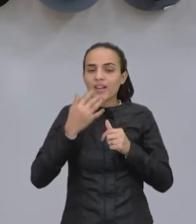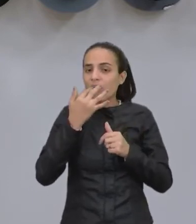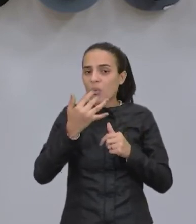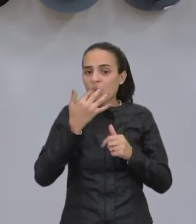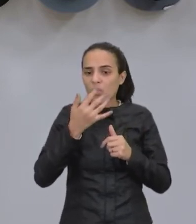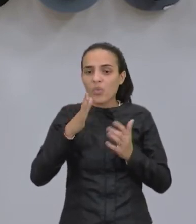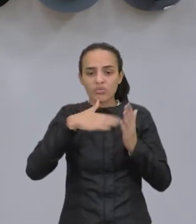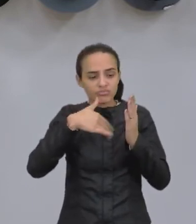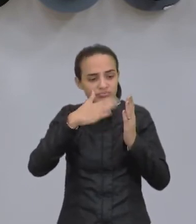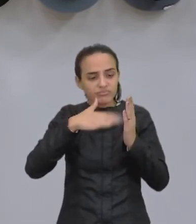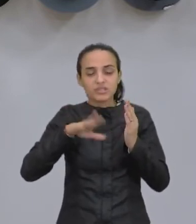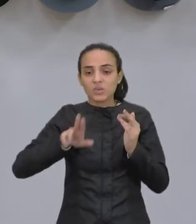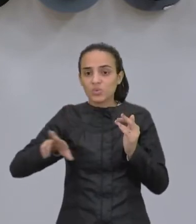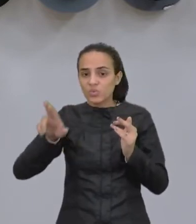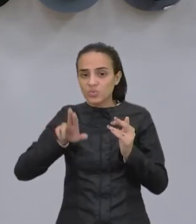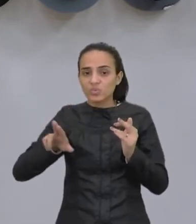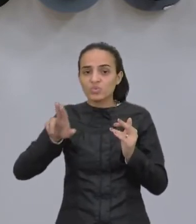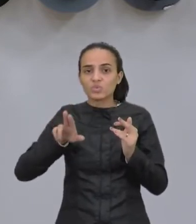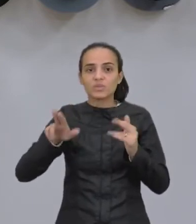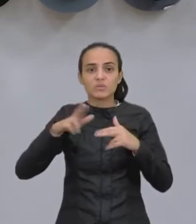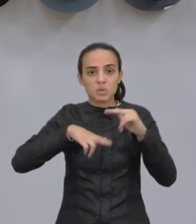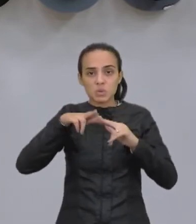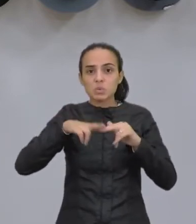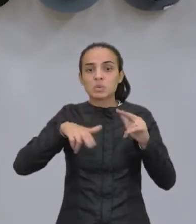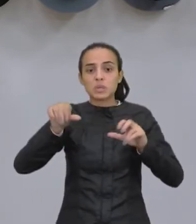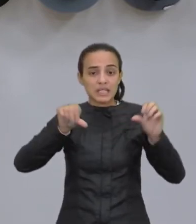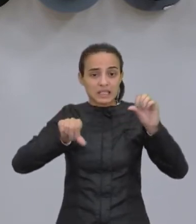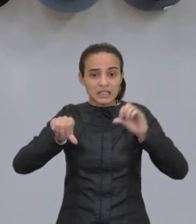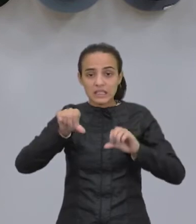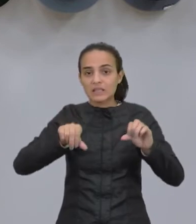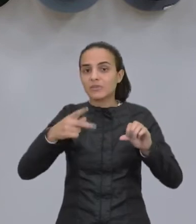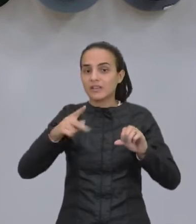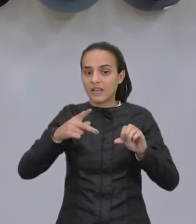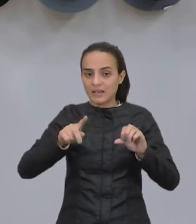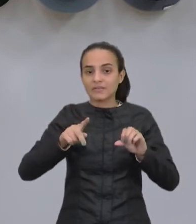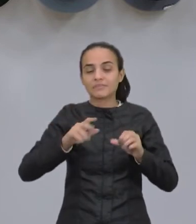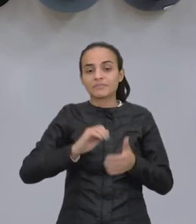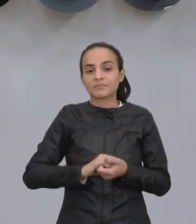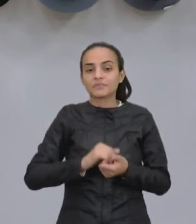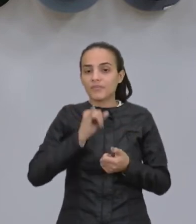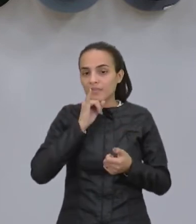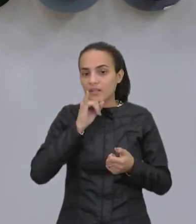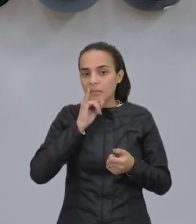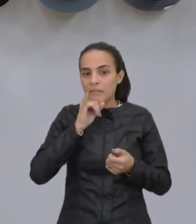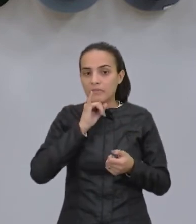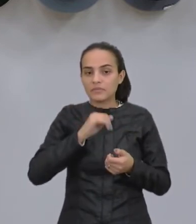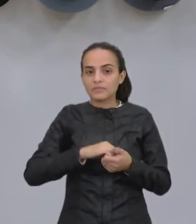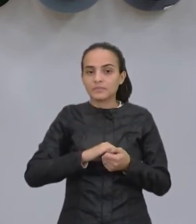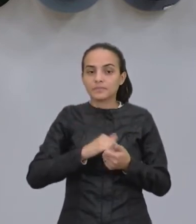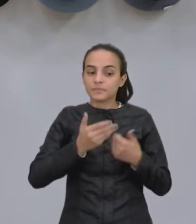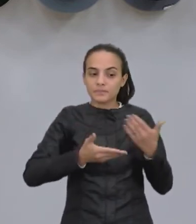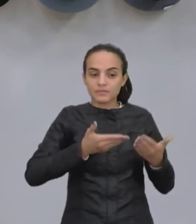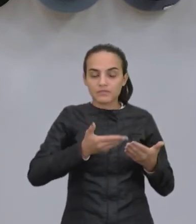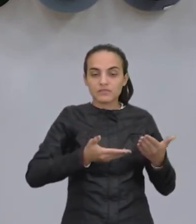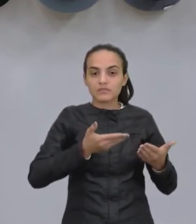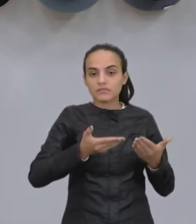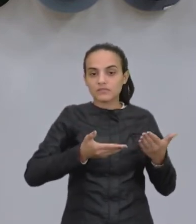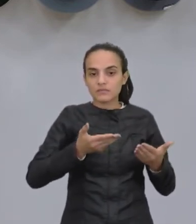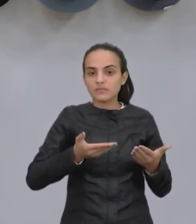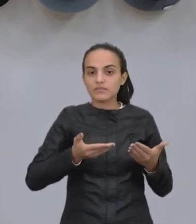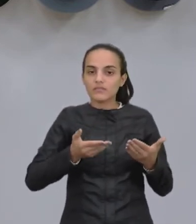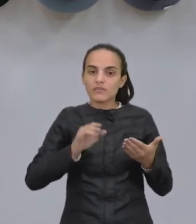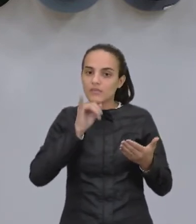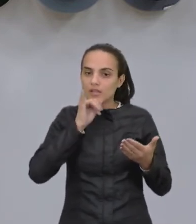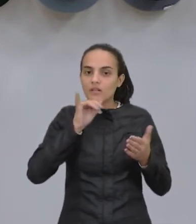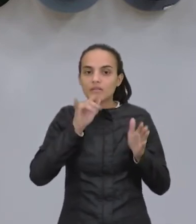aqueles produtos químicos que estavam naquele tecido, ele vai, né, mesmo que haja um tratamento ali, né, na